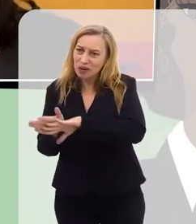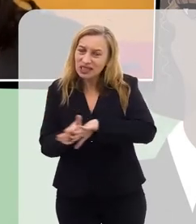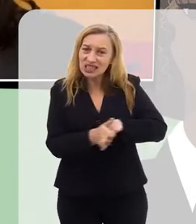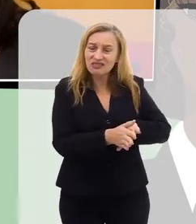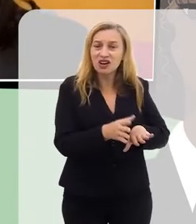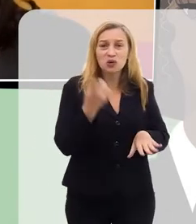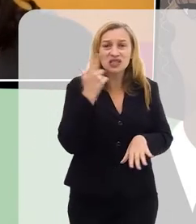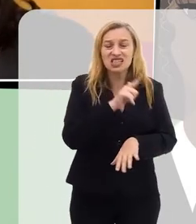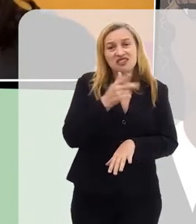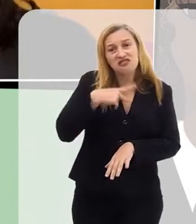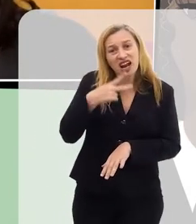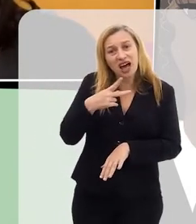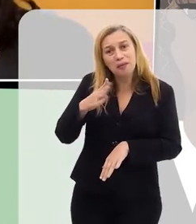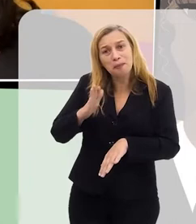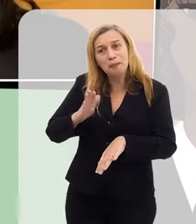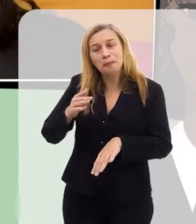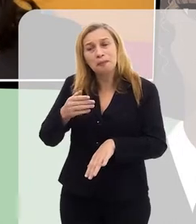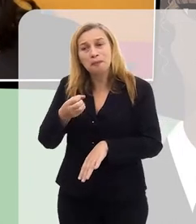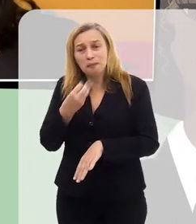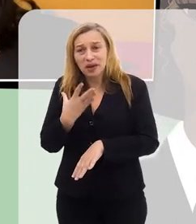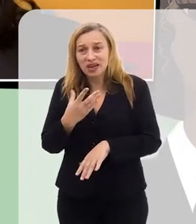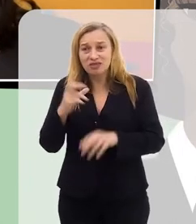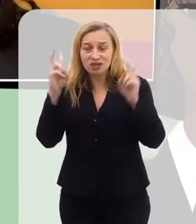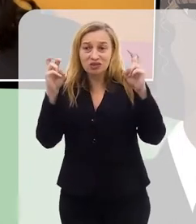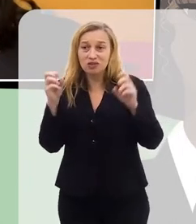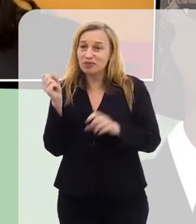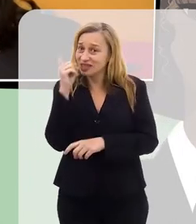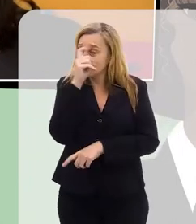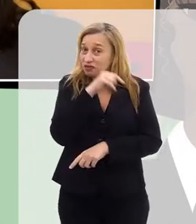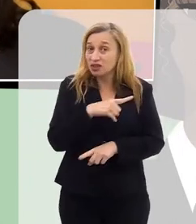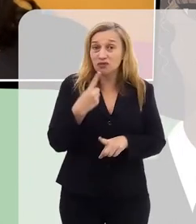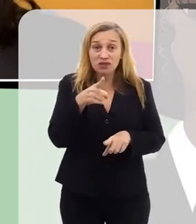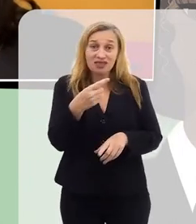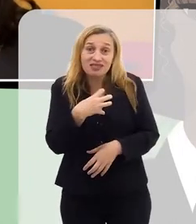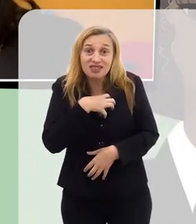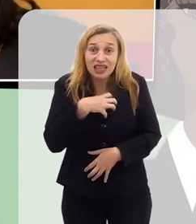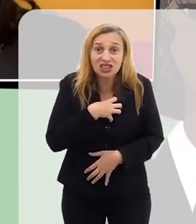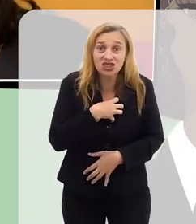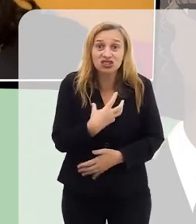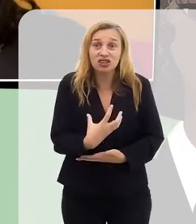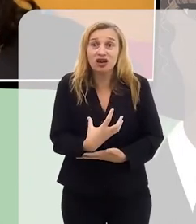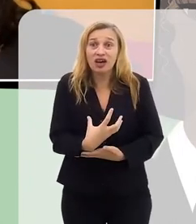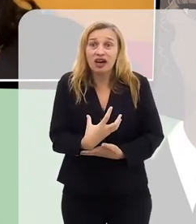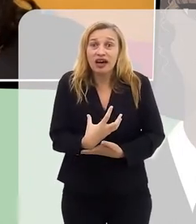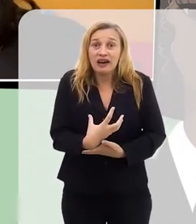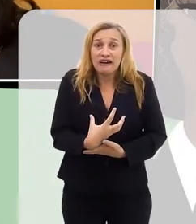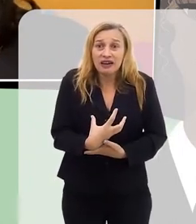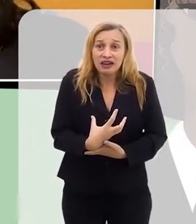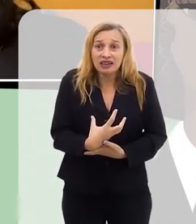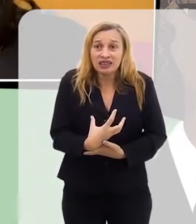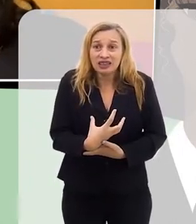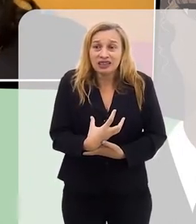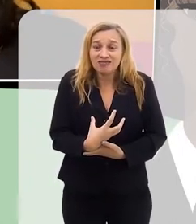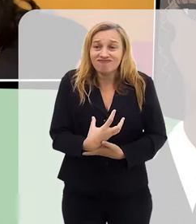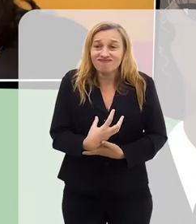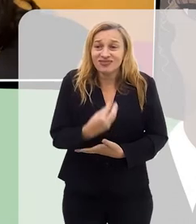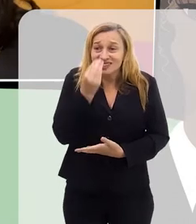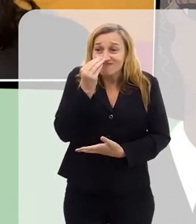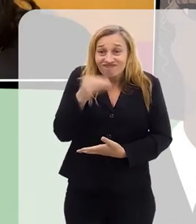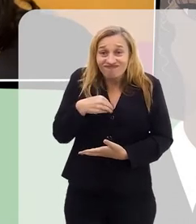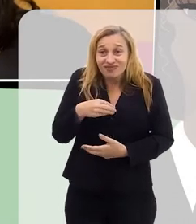conseguir falar bem e lidar bem com essas questões, mas é muito difícil você se sentir e ser